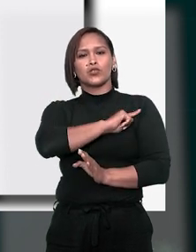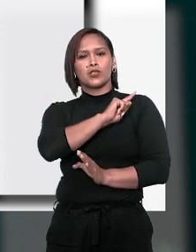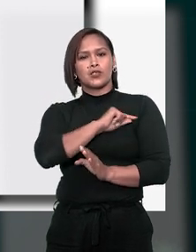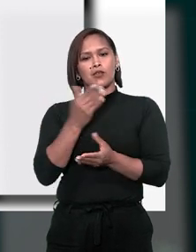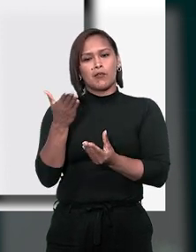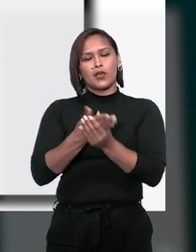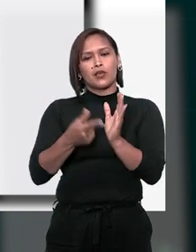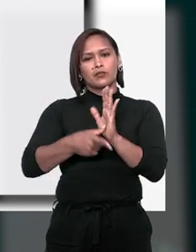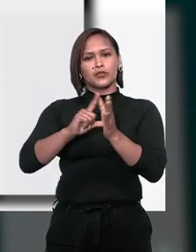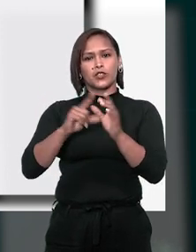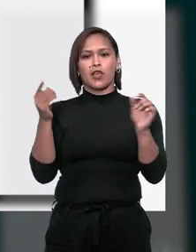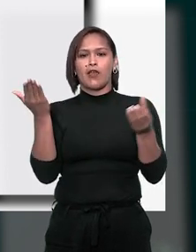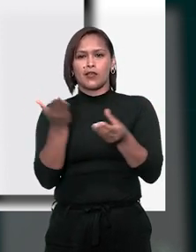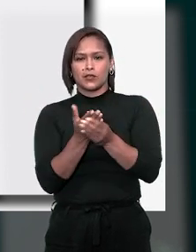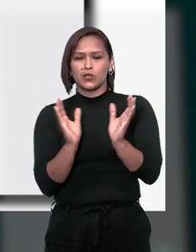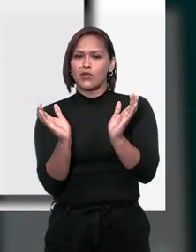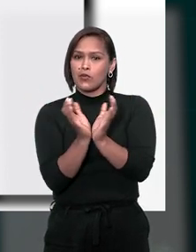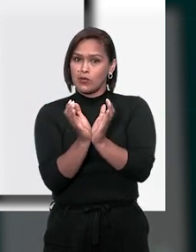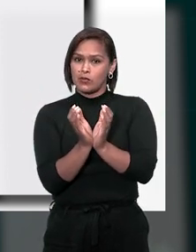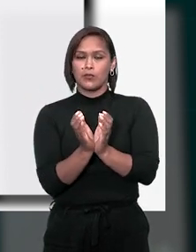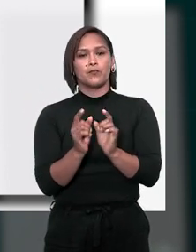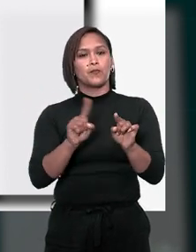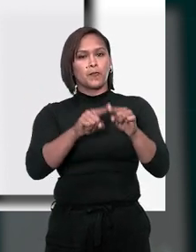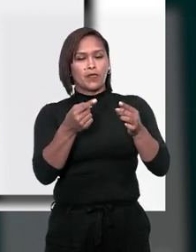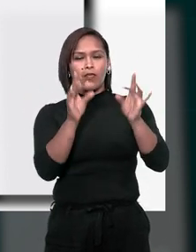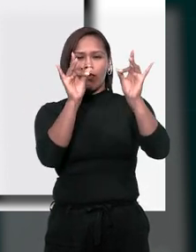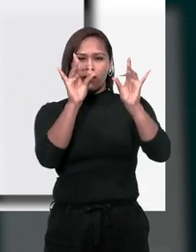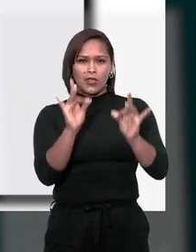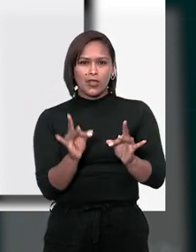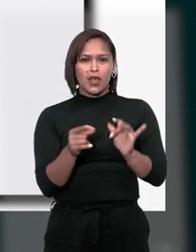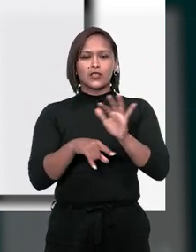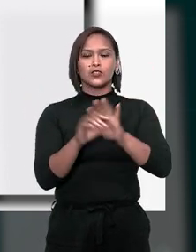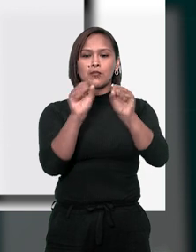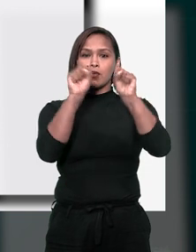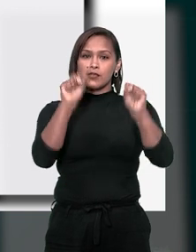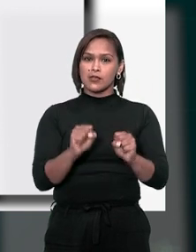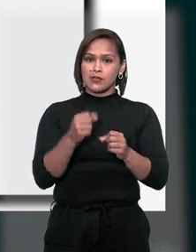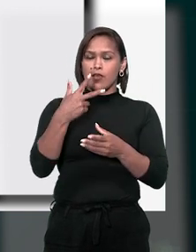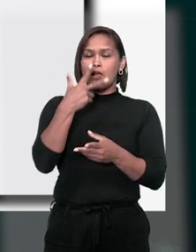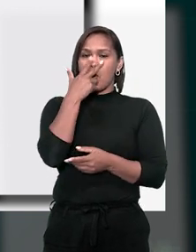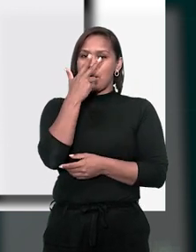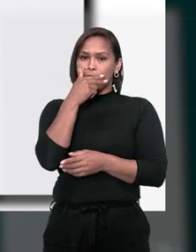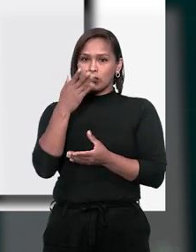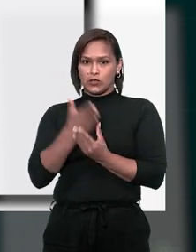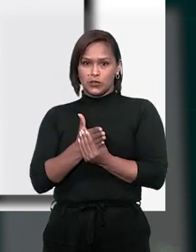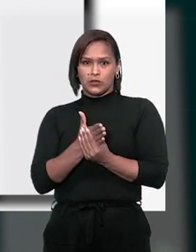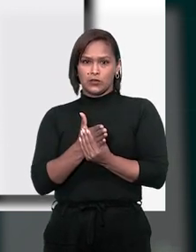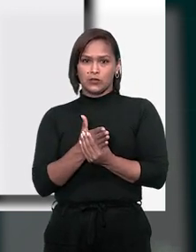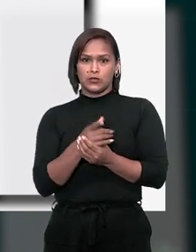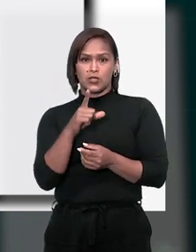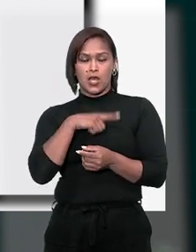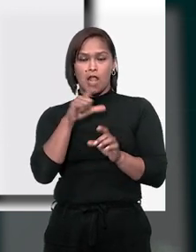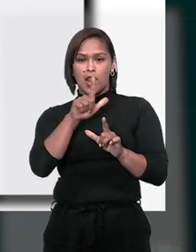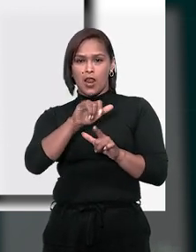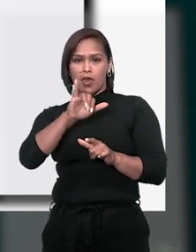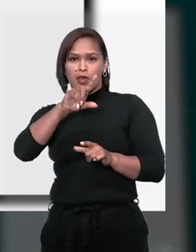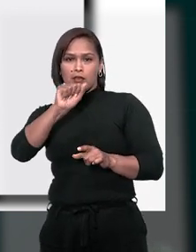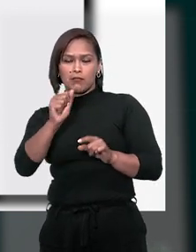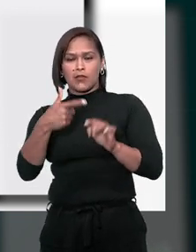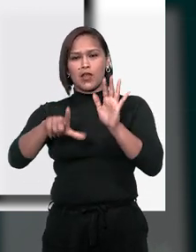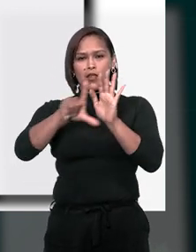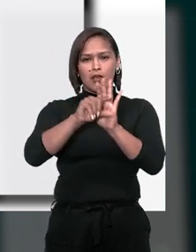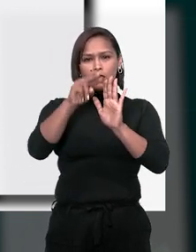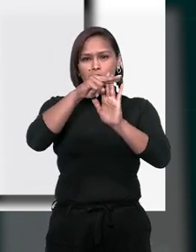Gerenciamento de Precedentes e de Ações Coletivas, detalhes sobre a sistemática dos recursos repetitivos, links